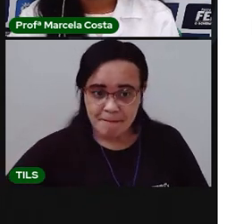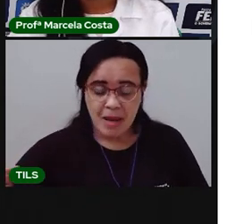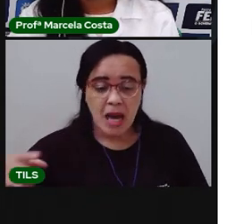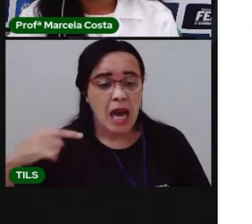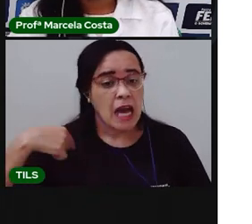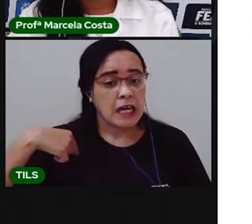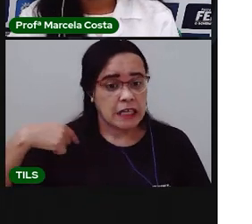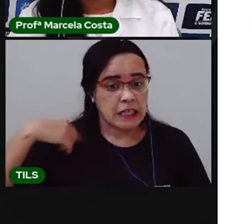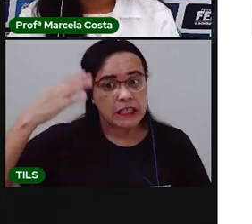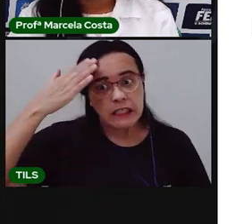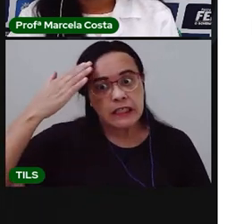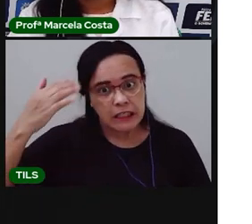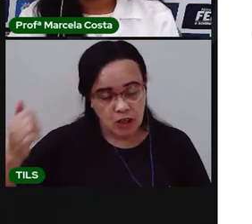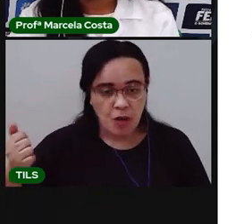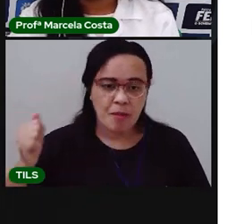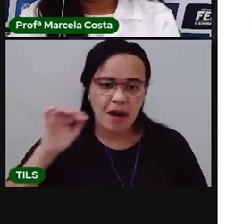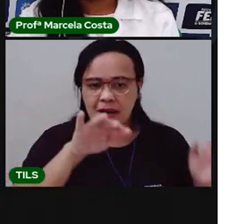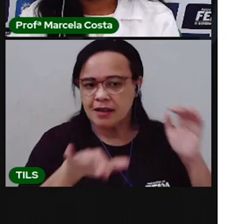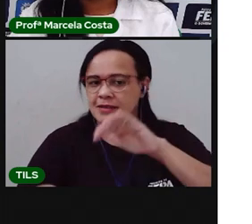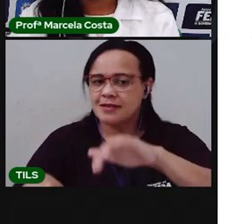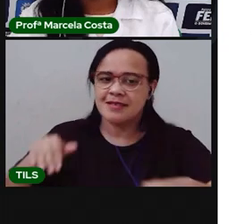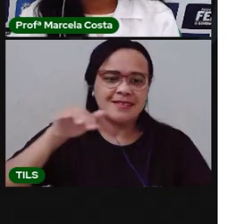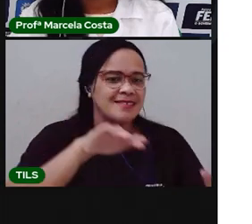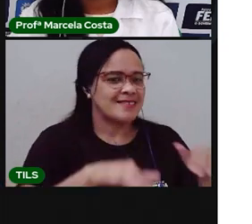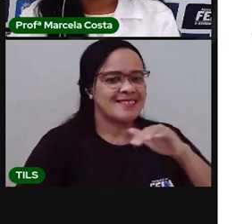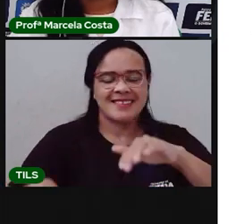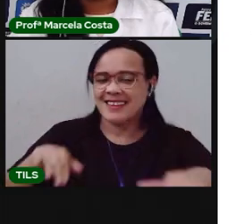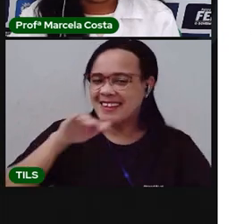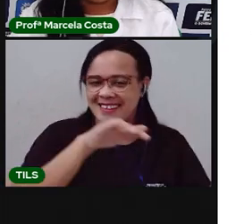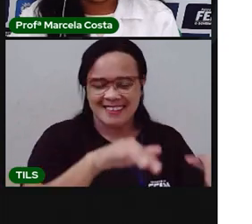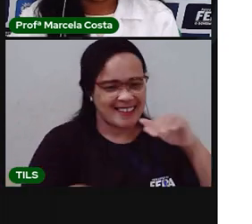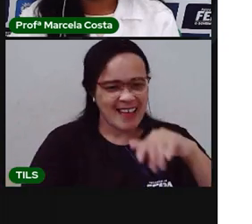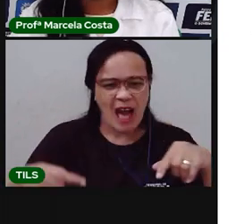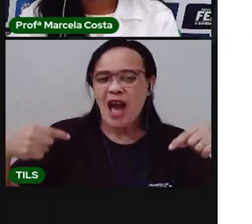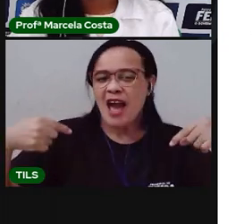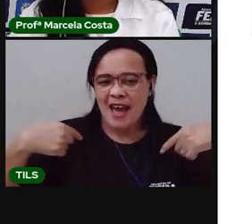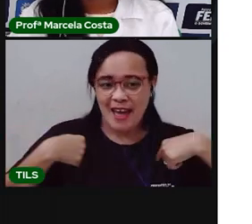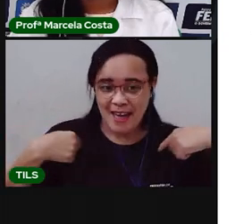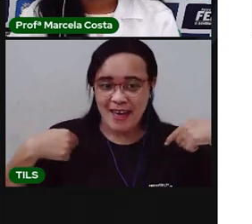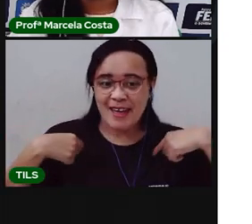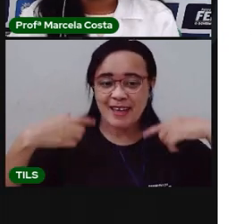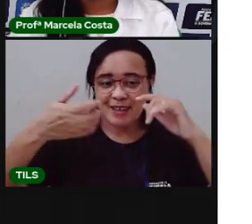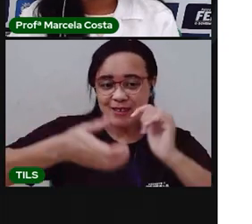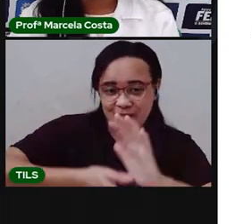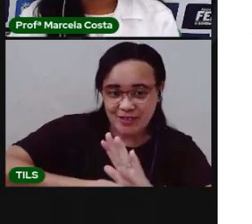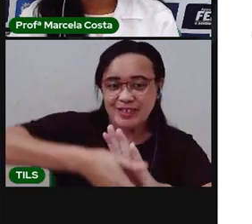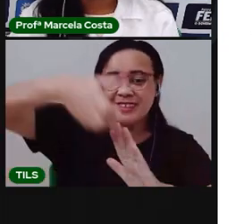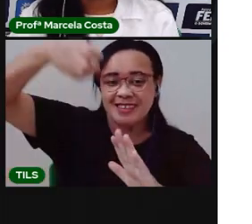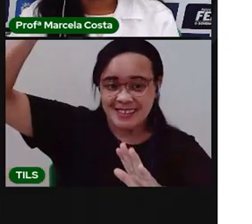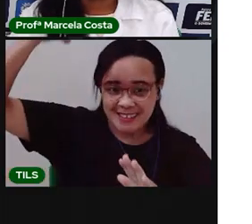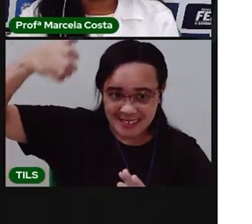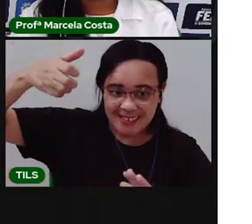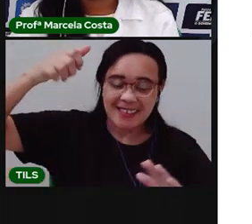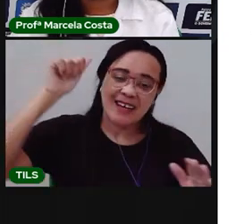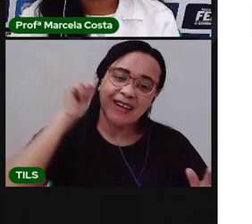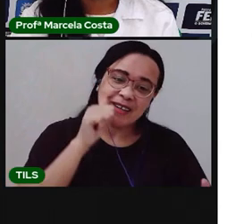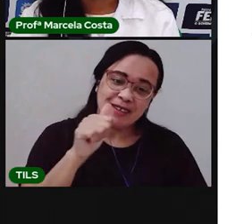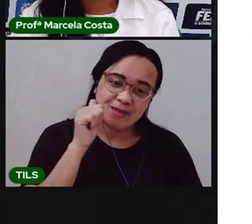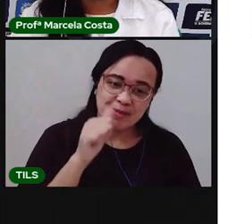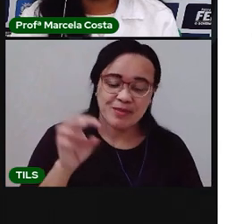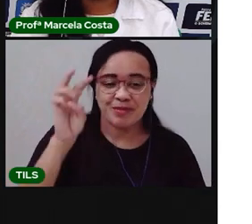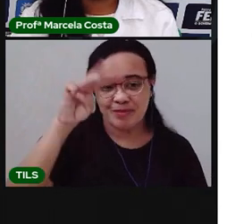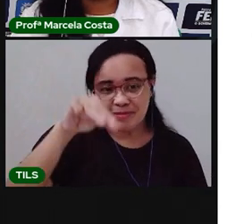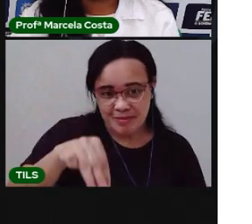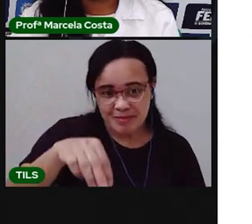e soubesse nadar, eu tirava